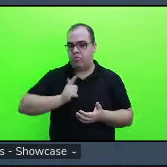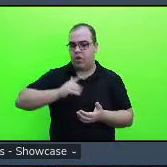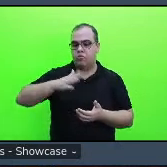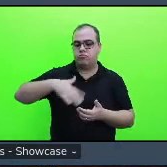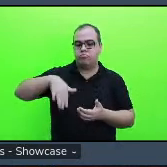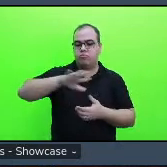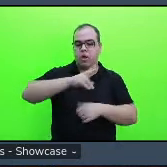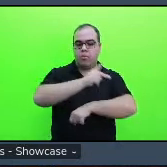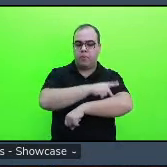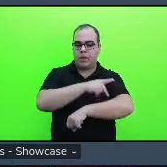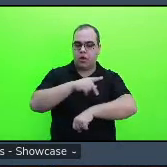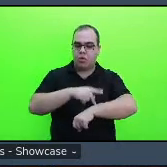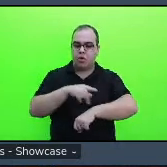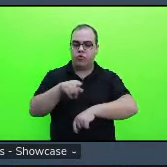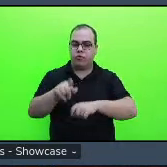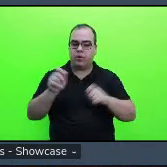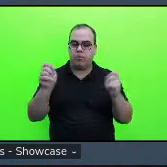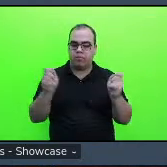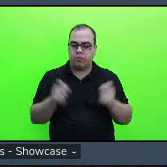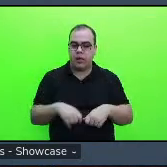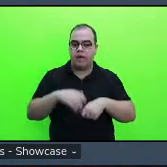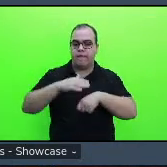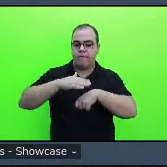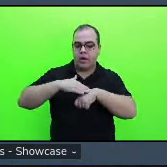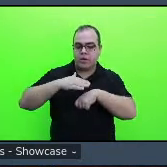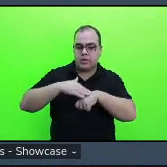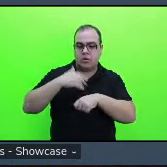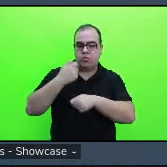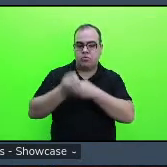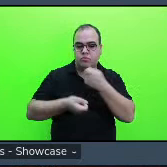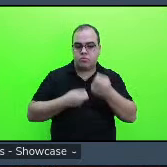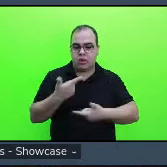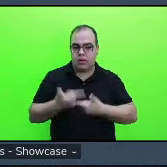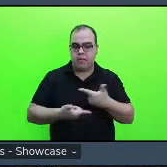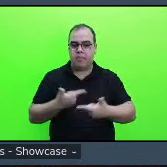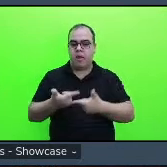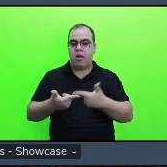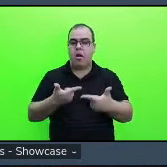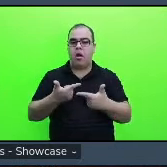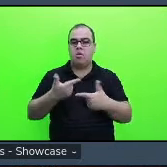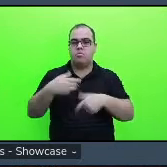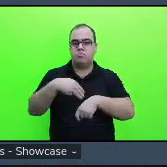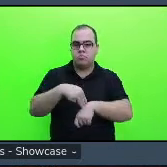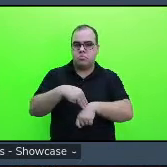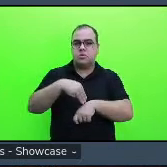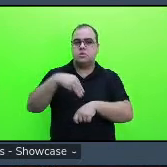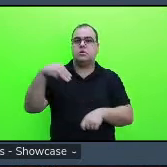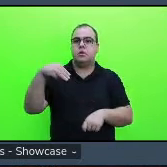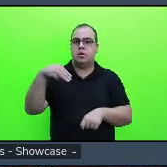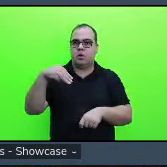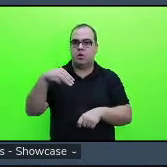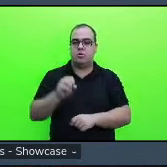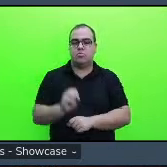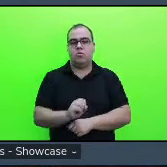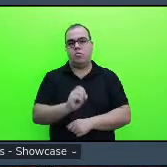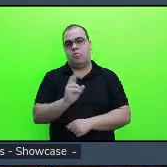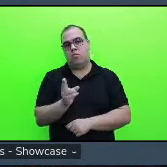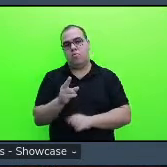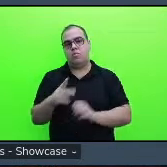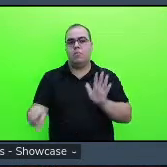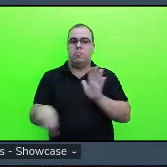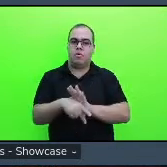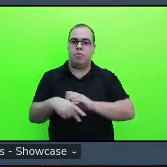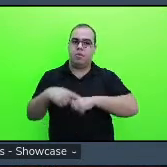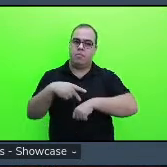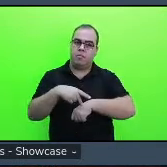já pensou em realizar talvez um trabalho no nível do mestrado por exemplo ou da própria especialização também